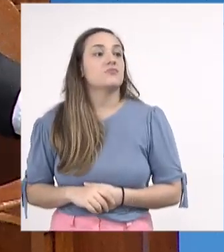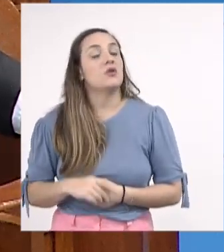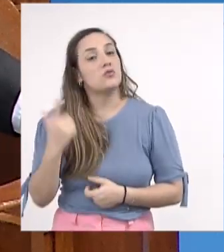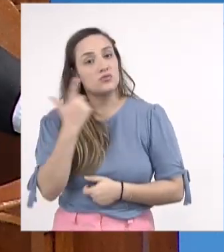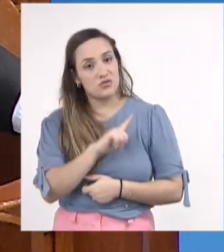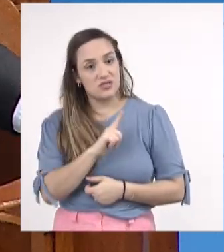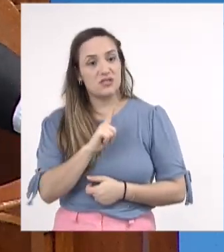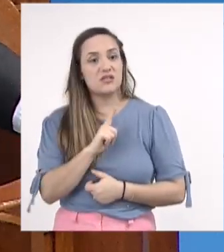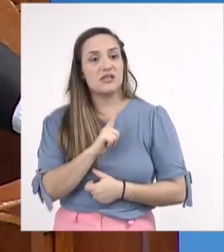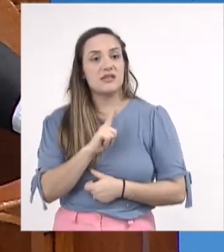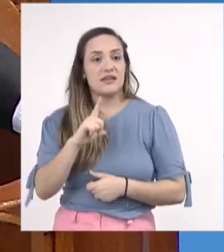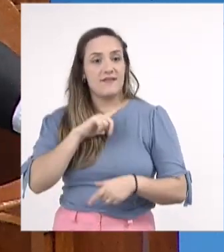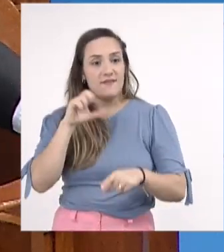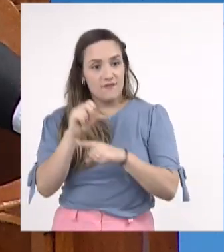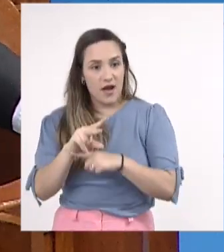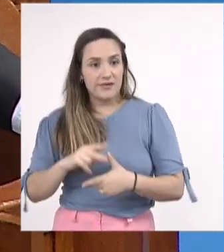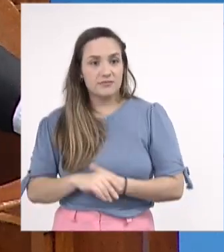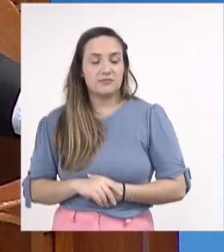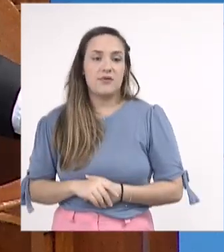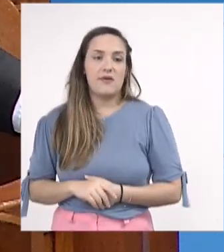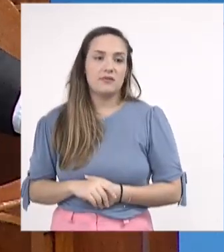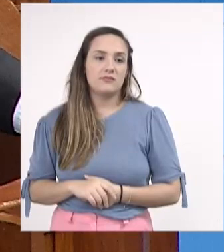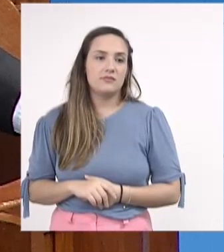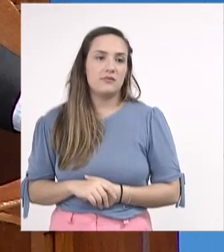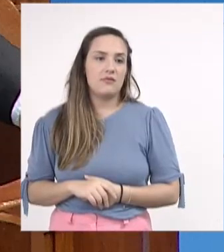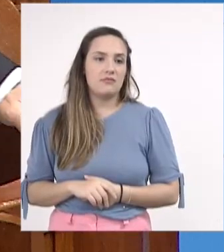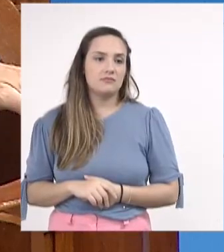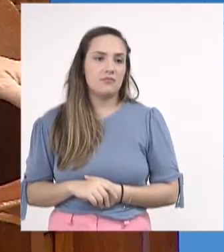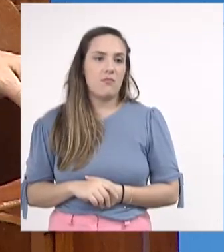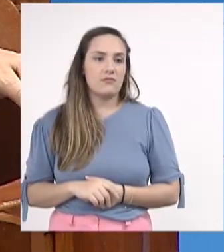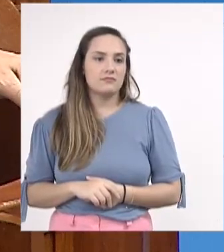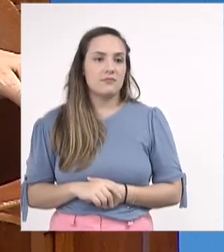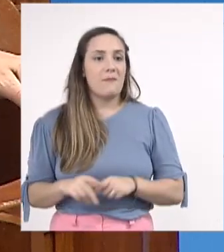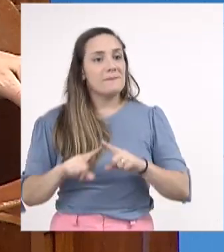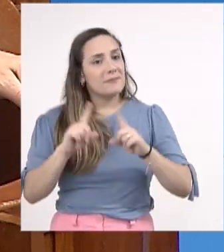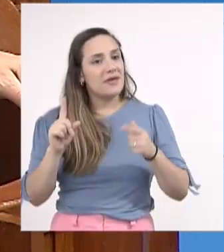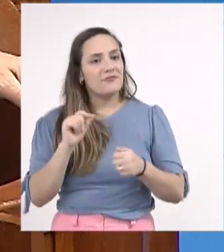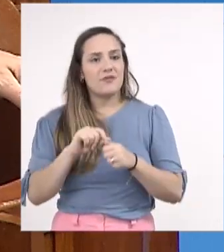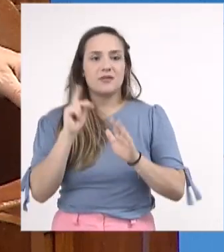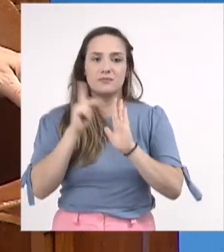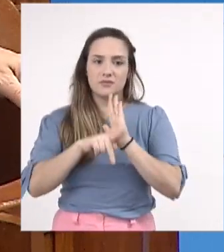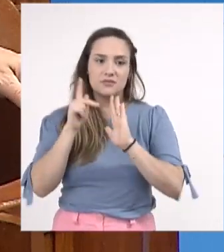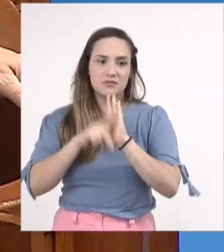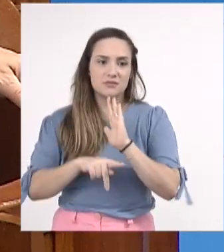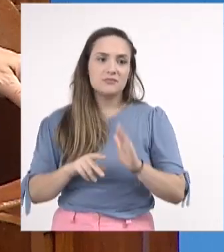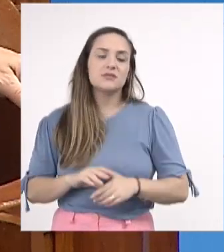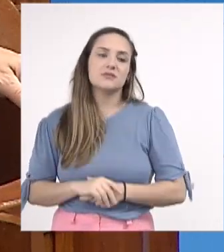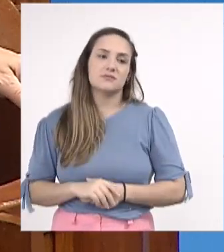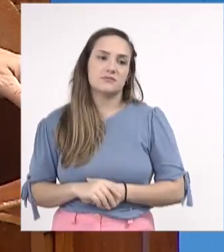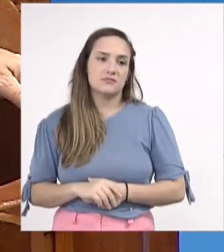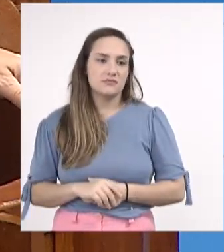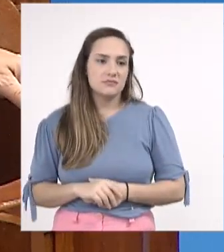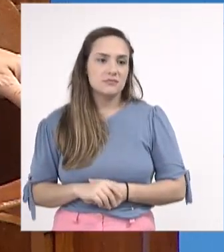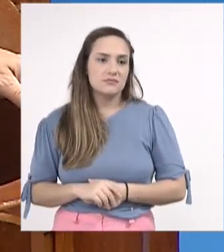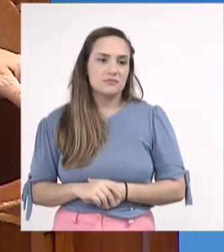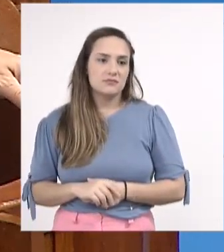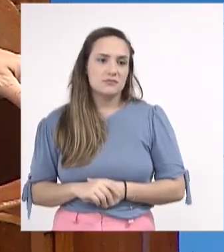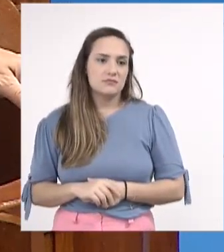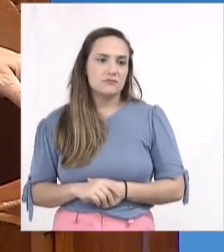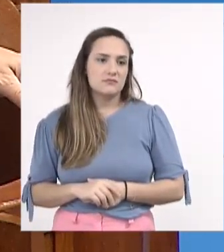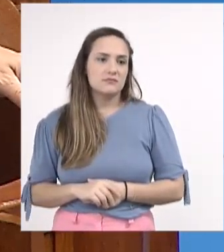Agora, faltou aí um planejamento melhor, no caso,